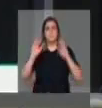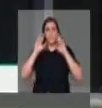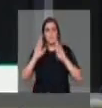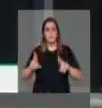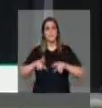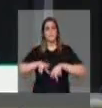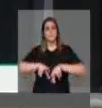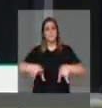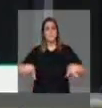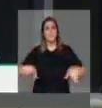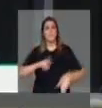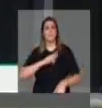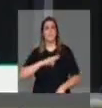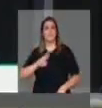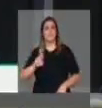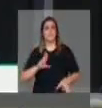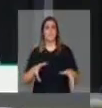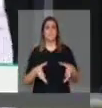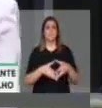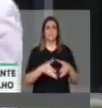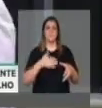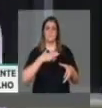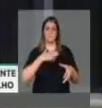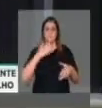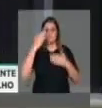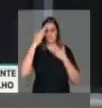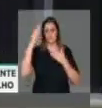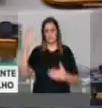que compõe a minha bancada. Muito obrigada.